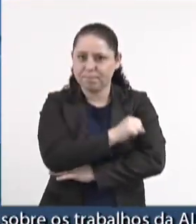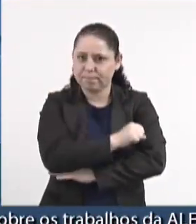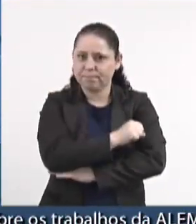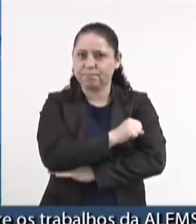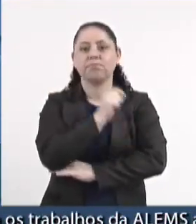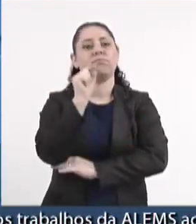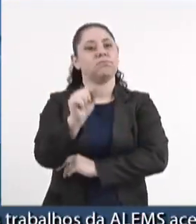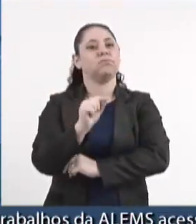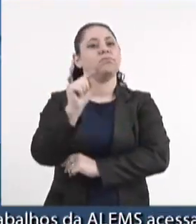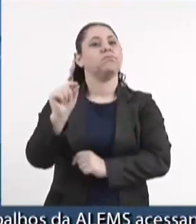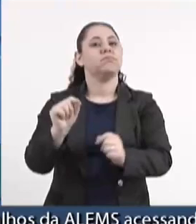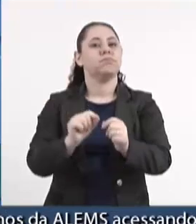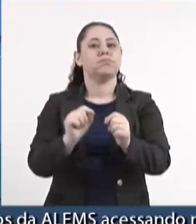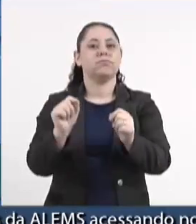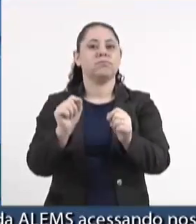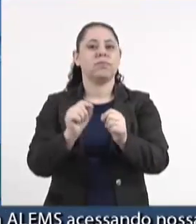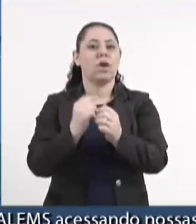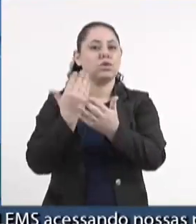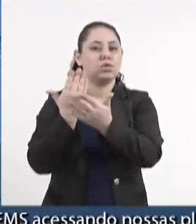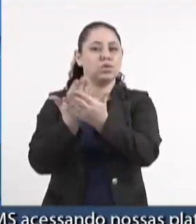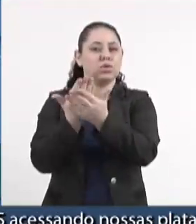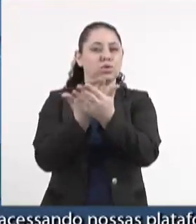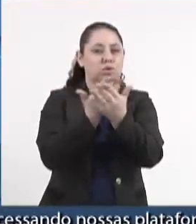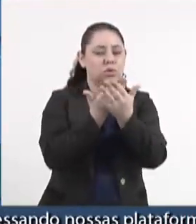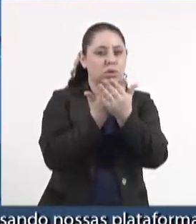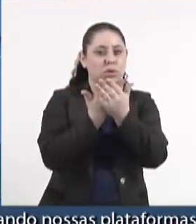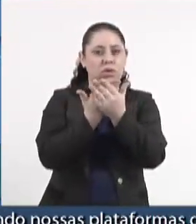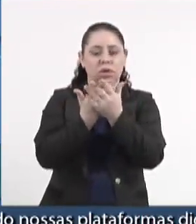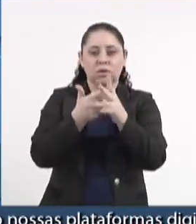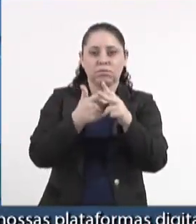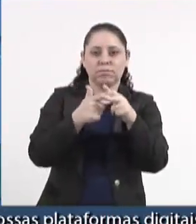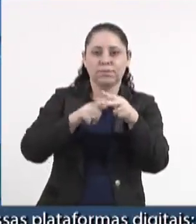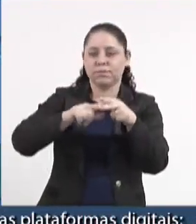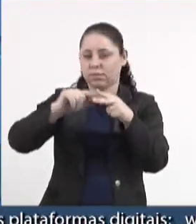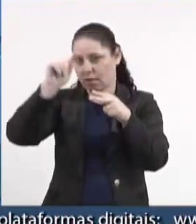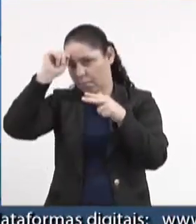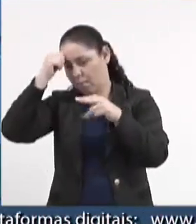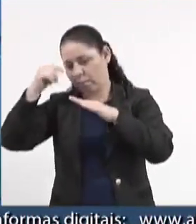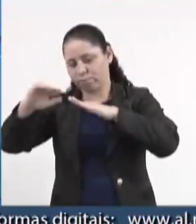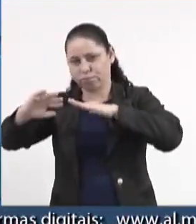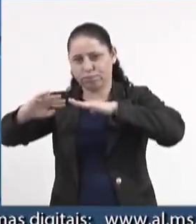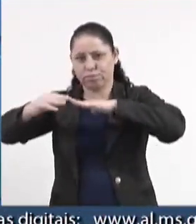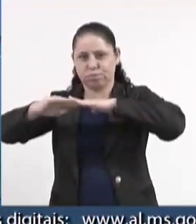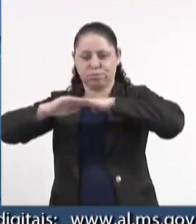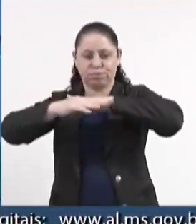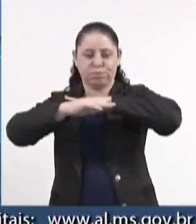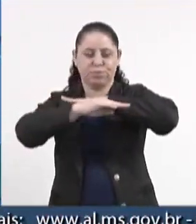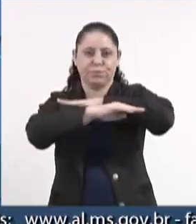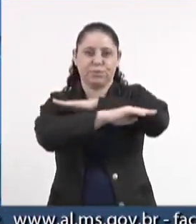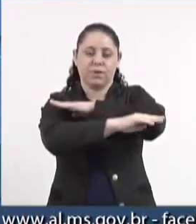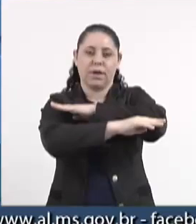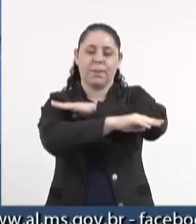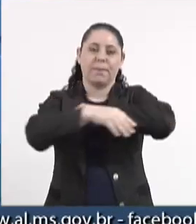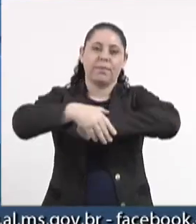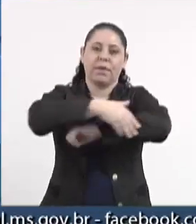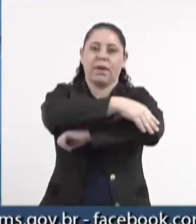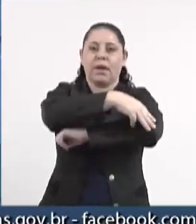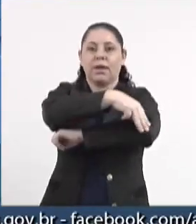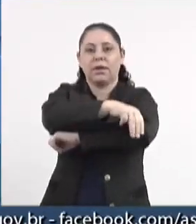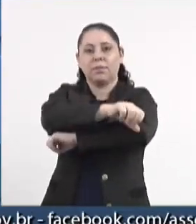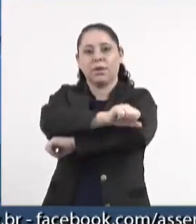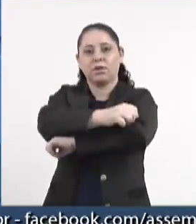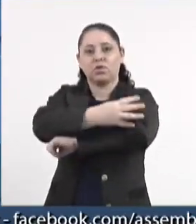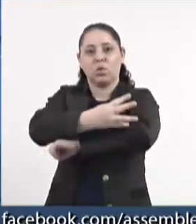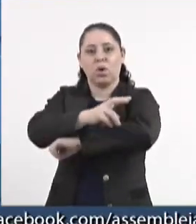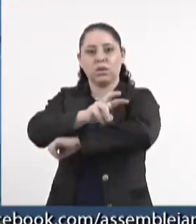que sejam realizados estudos para a recuperação da pavimentação da rodovia MS